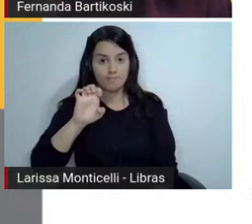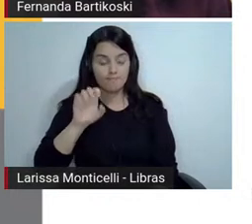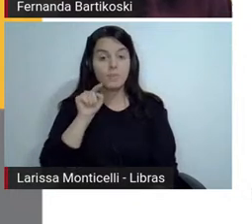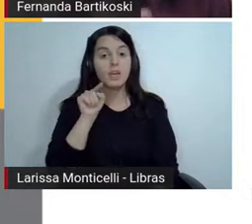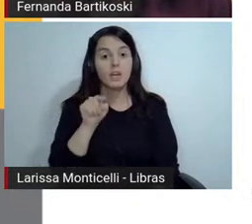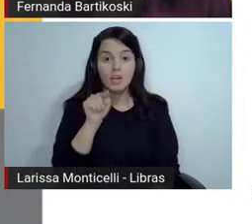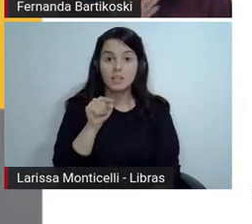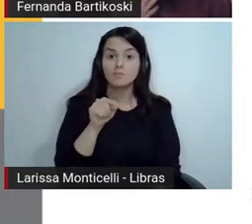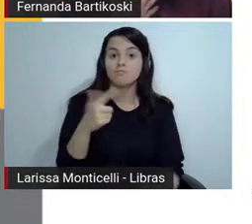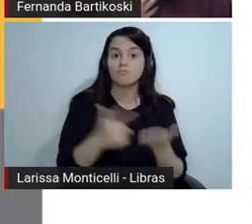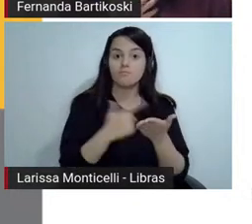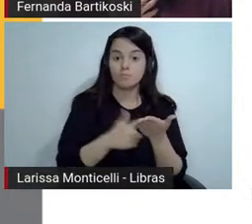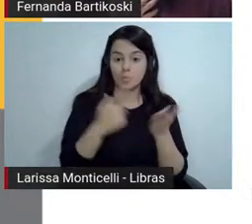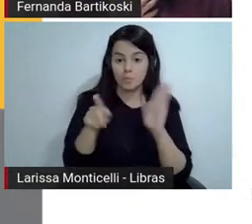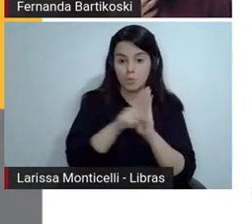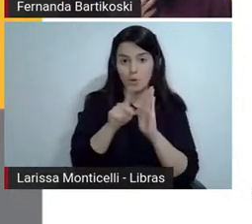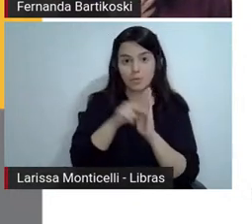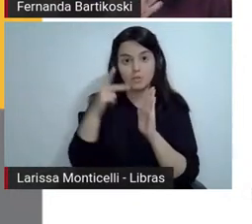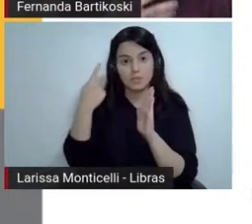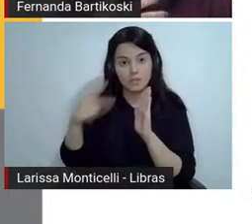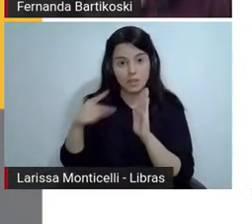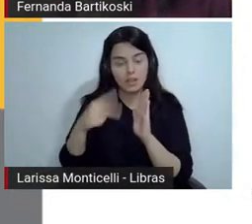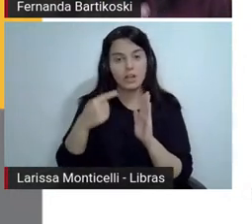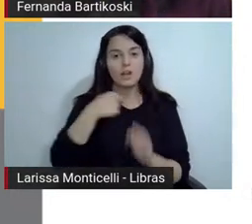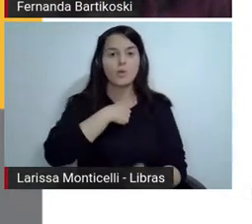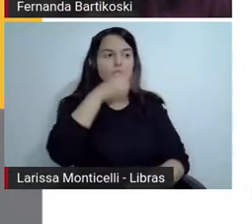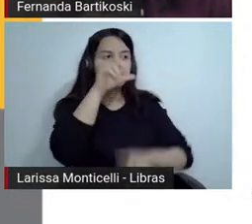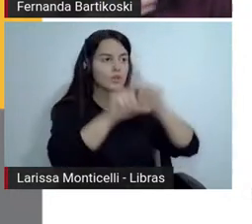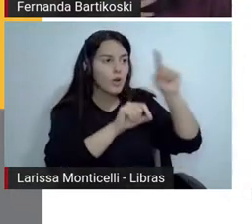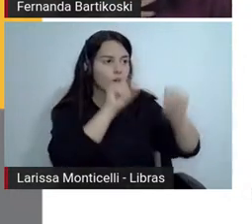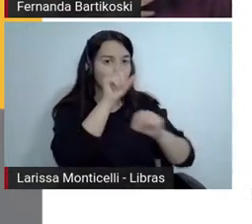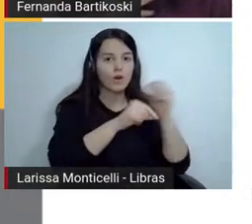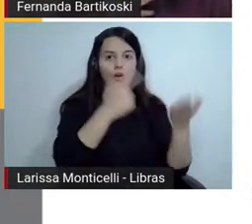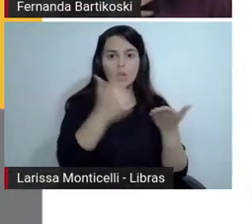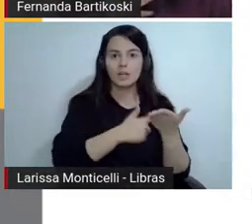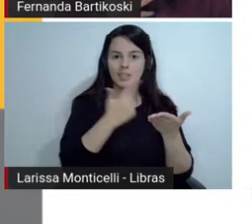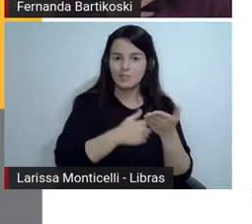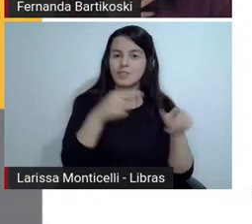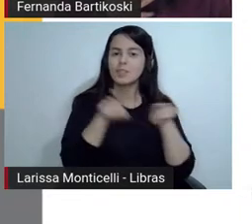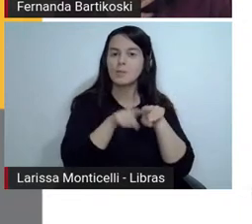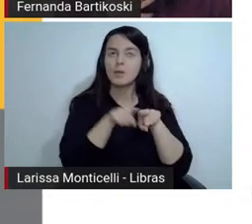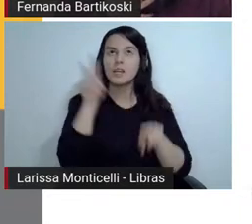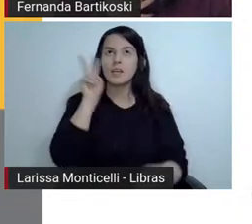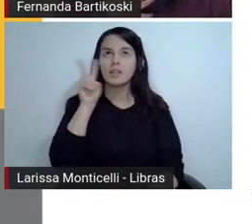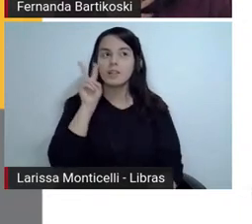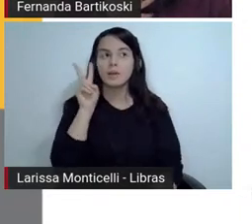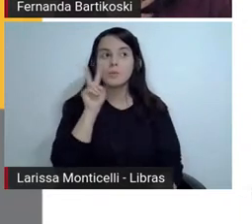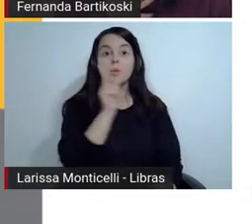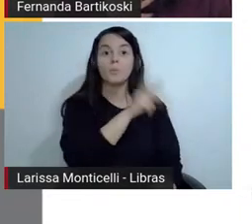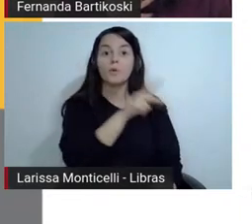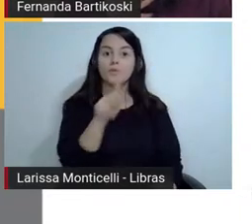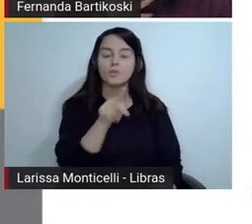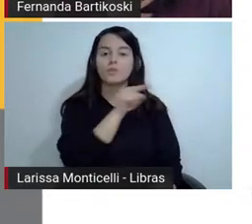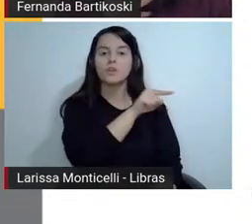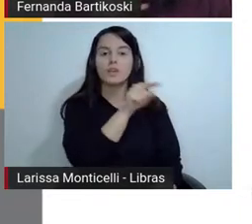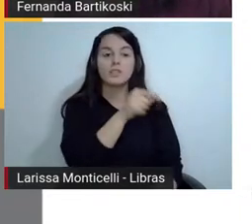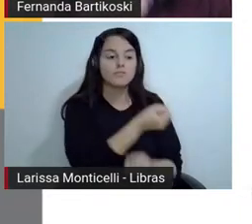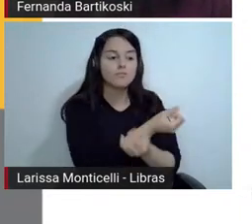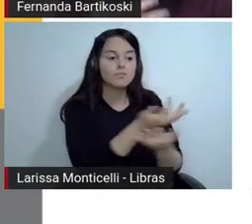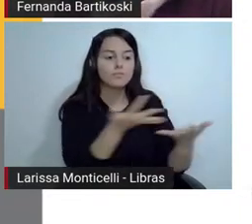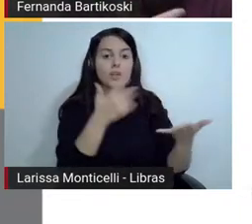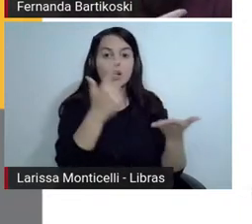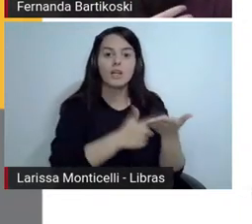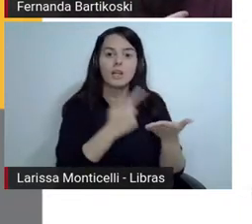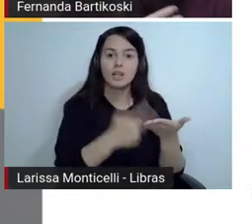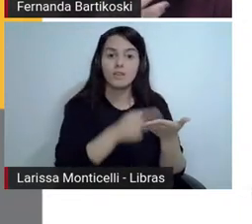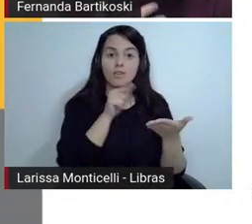escola, eu lembro que os meus professores sempre levavam para a gente a coleção Vagalume. Então,